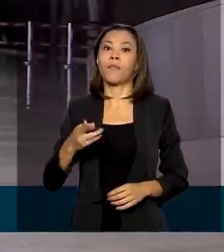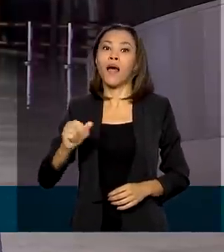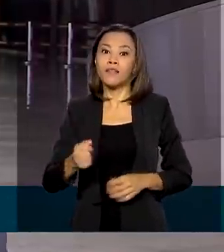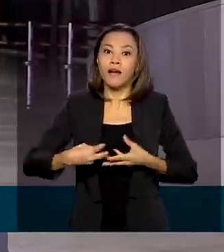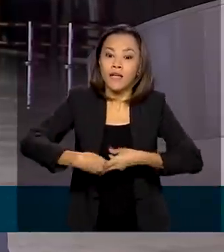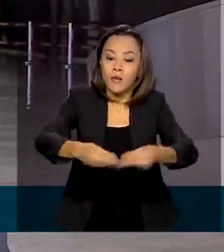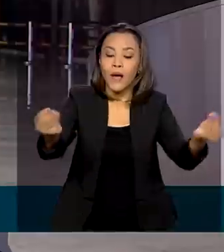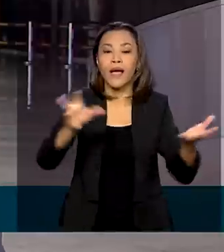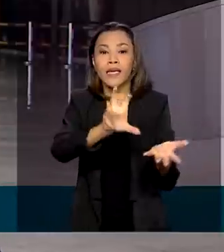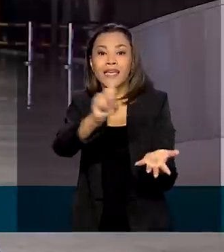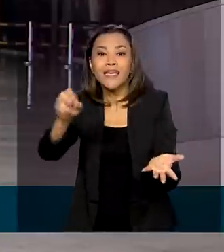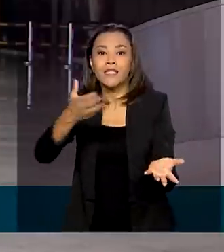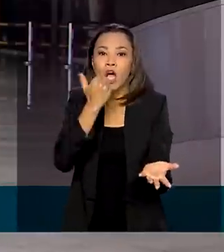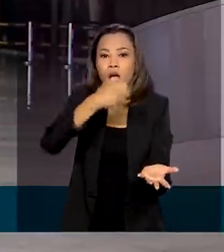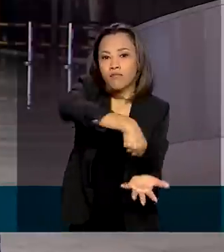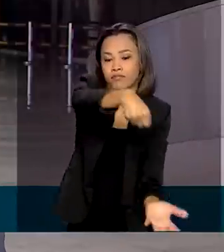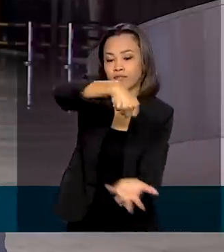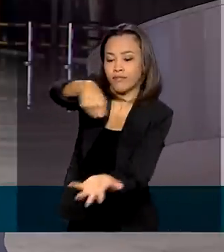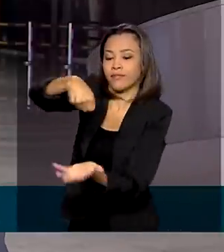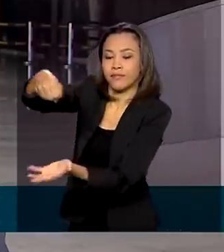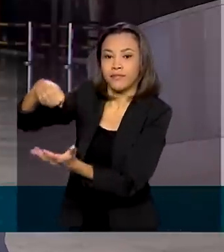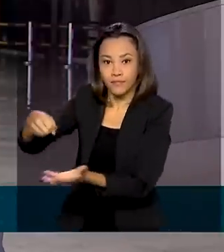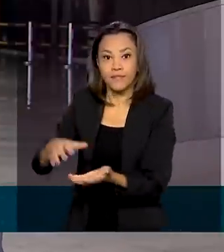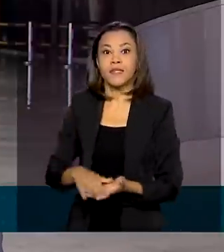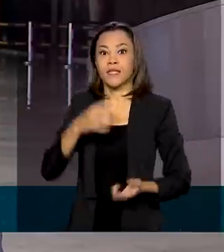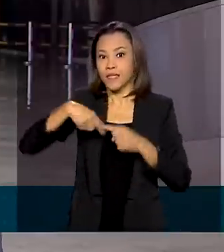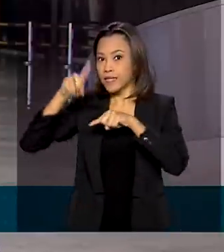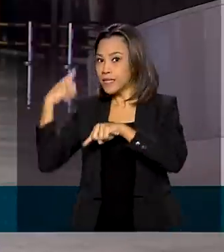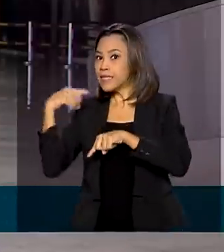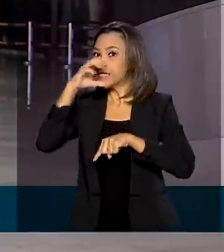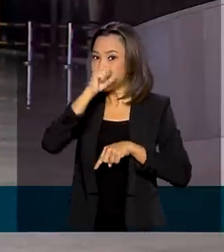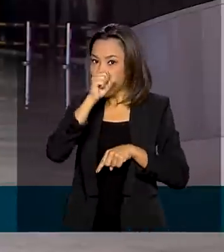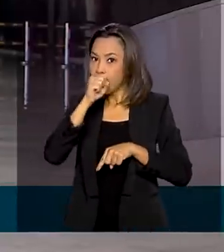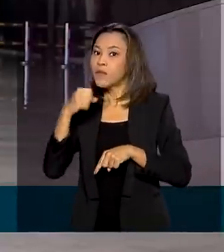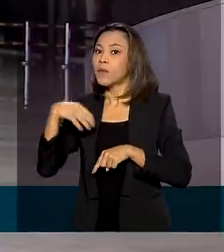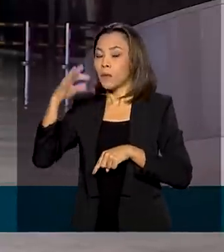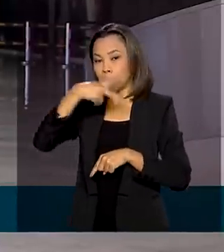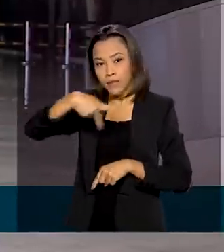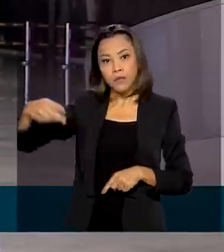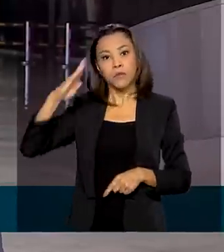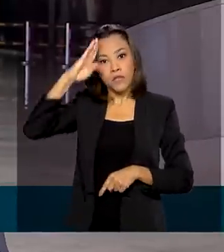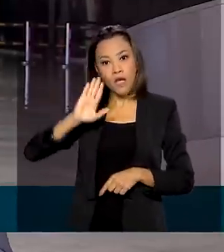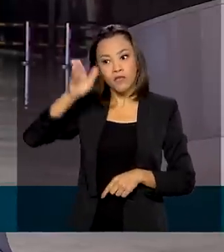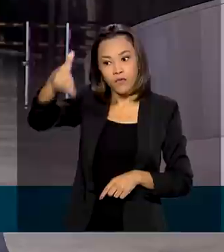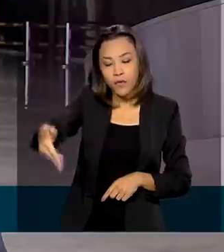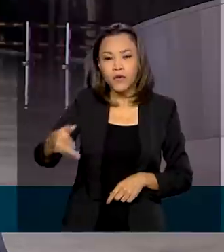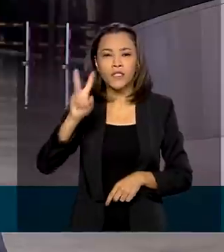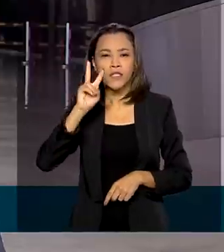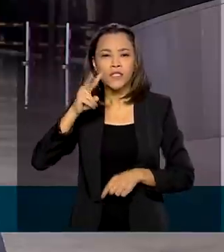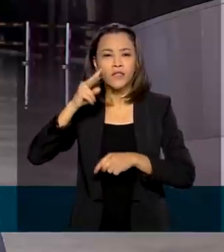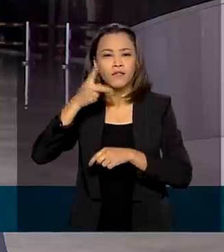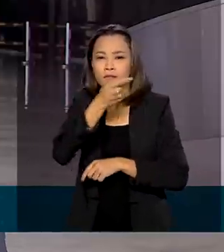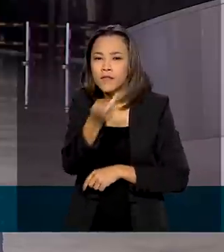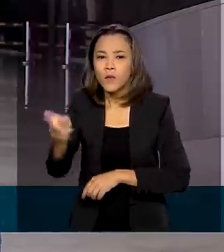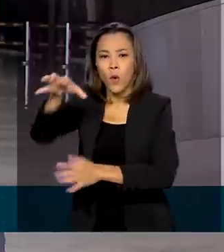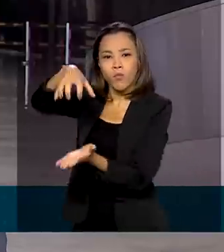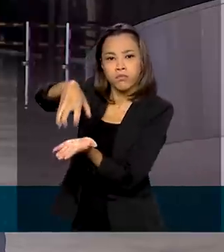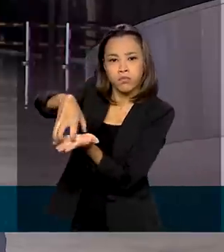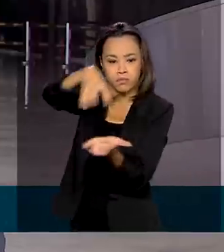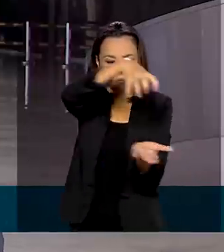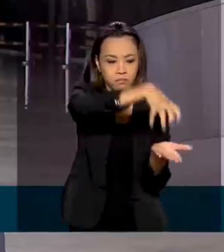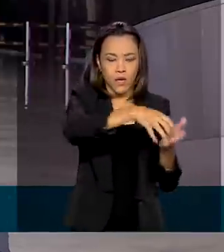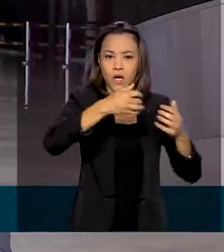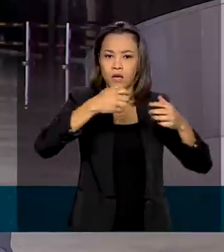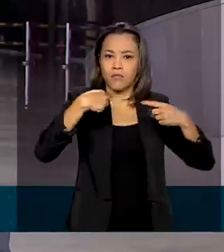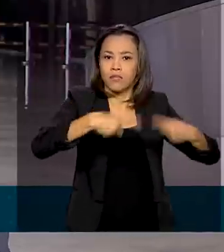carente. E no sábado, o presidente Jair Bolsonaro esteve em Macapá e visitou duas subestações. Ele anunciou que vai isentar a